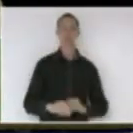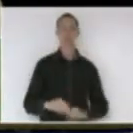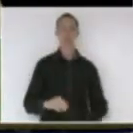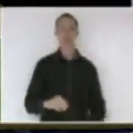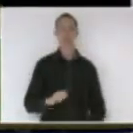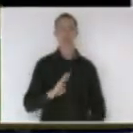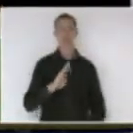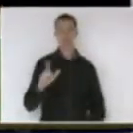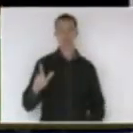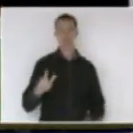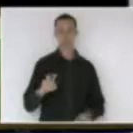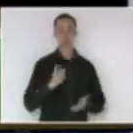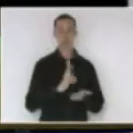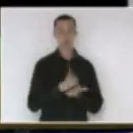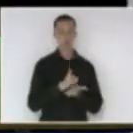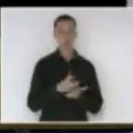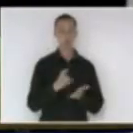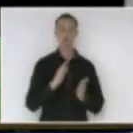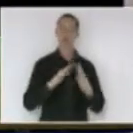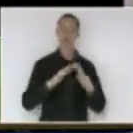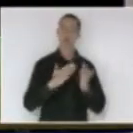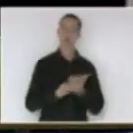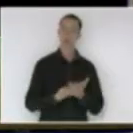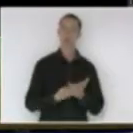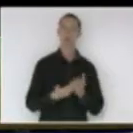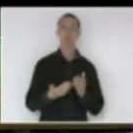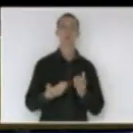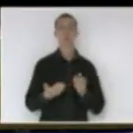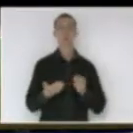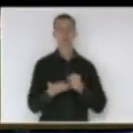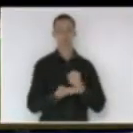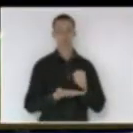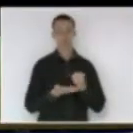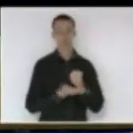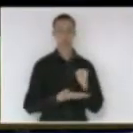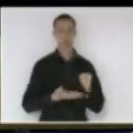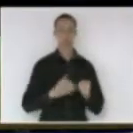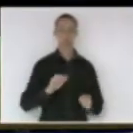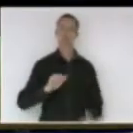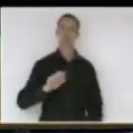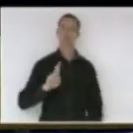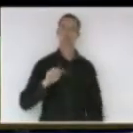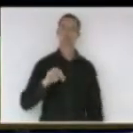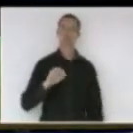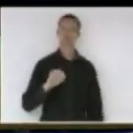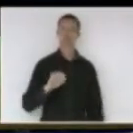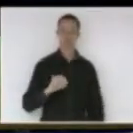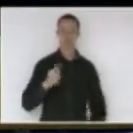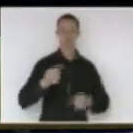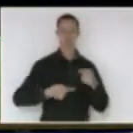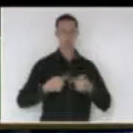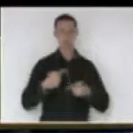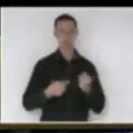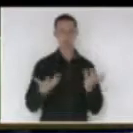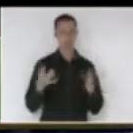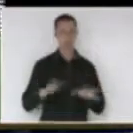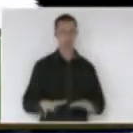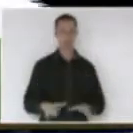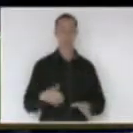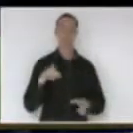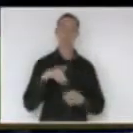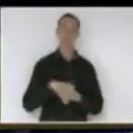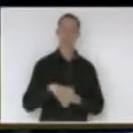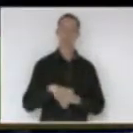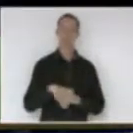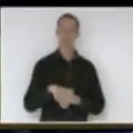educação básica comendador Arno Zadroni em discussão não haveram o que discutir em